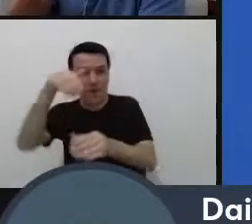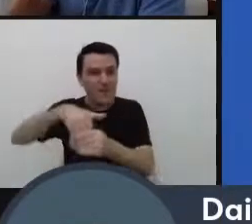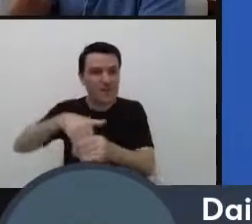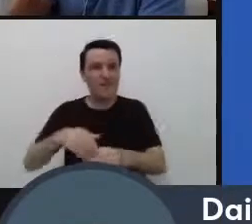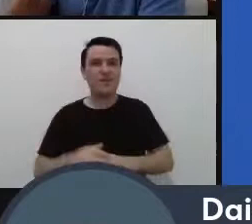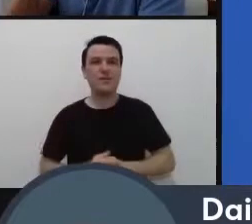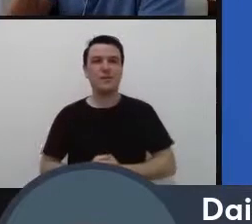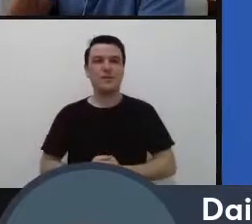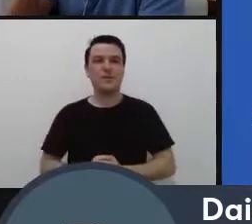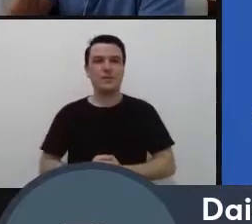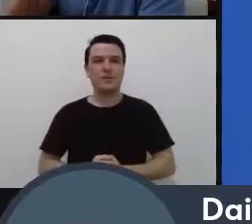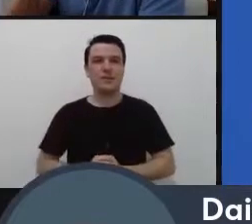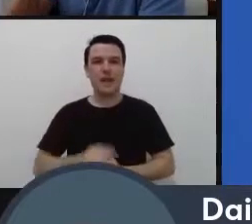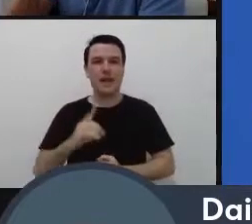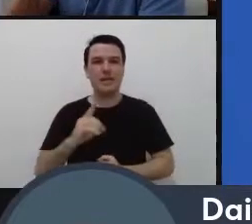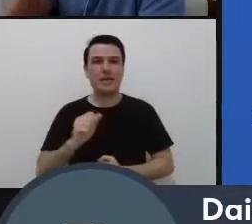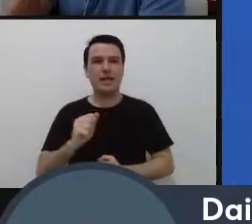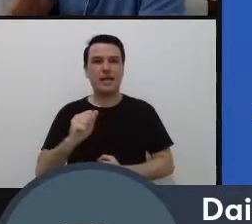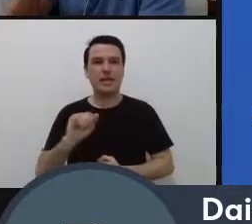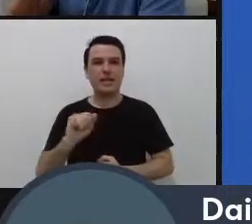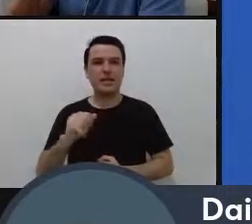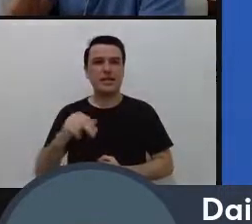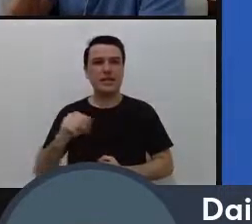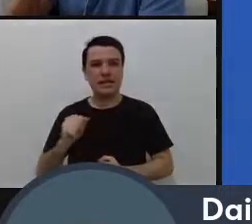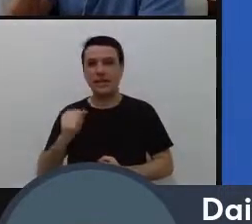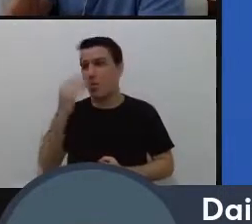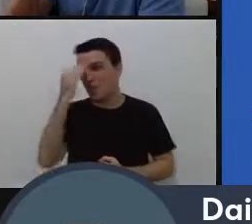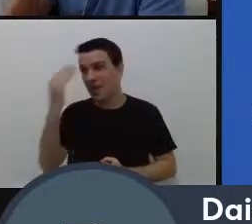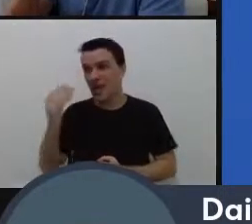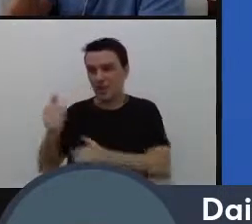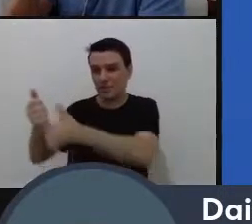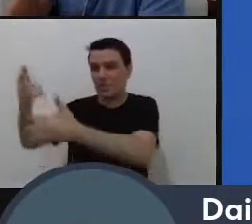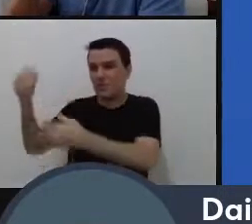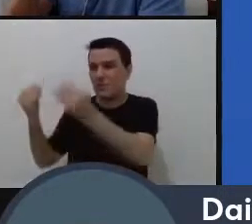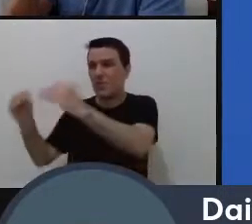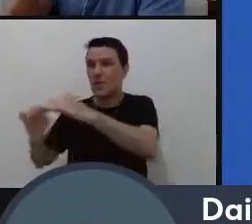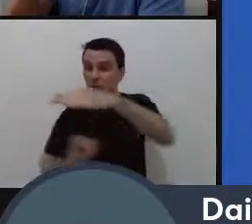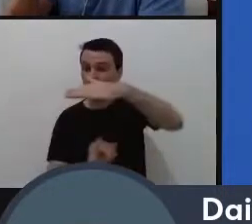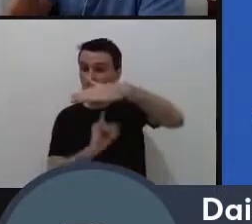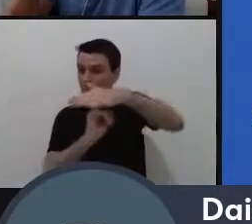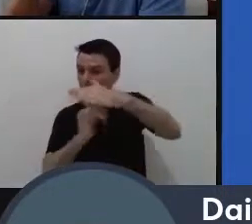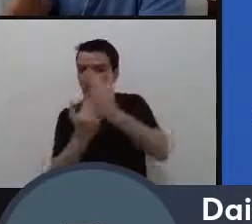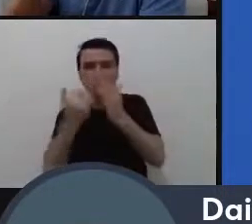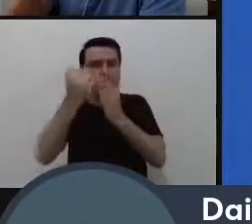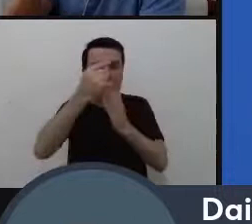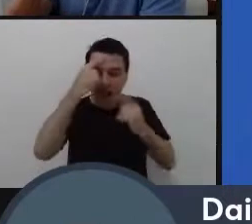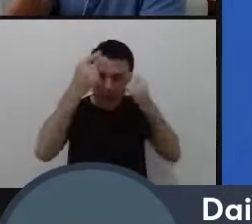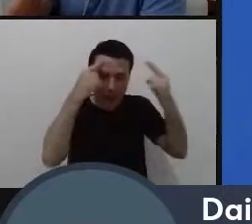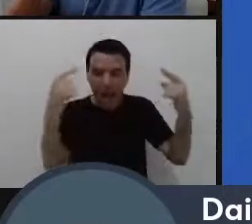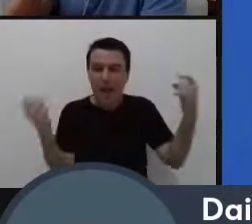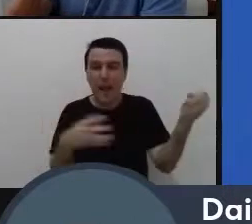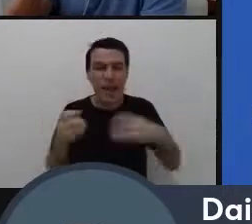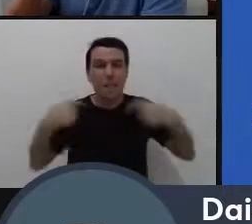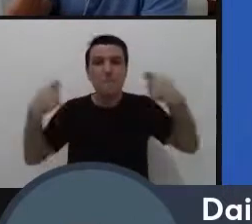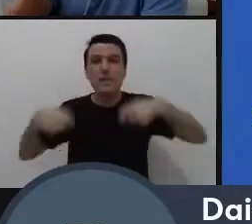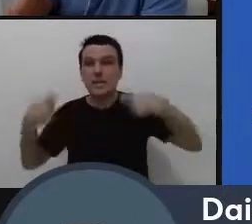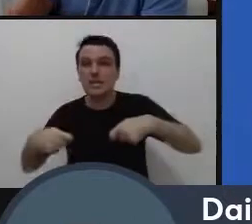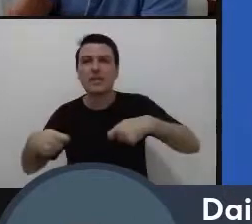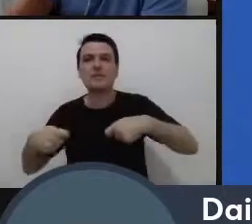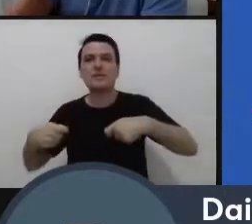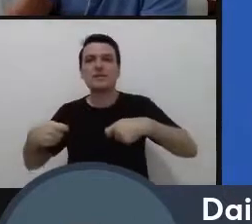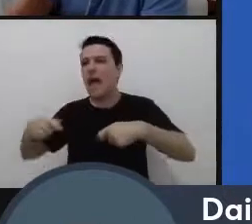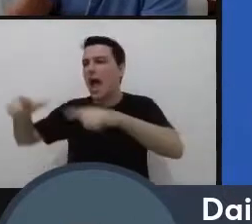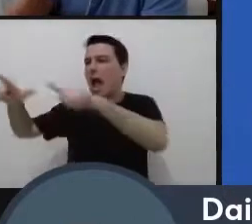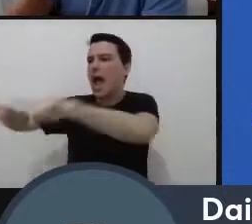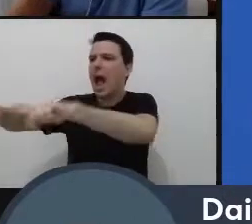a Dayane Evangelista colocou no chat obrigado Dayane um IFSC ainda mais inovador teria mais diálogo entre as diferentes áreas